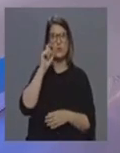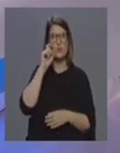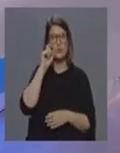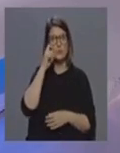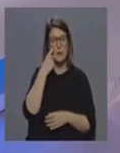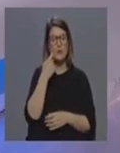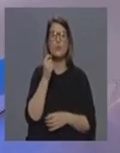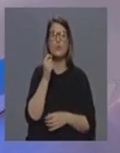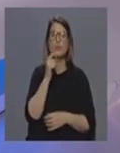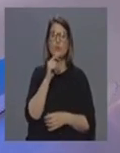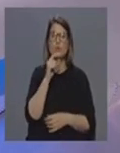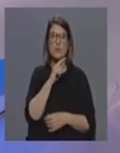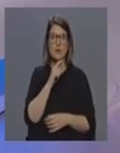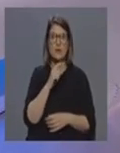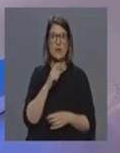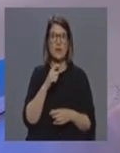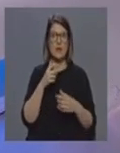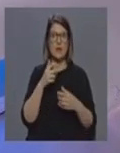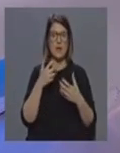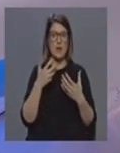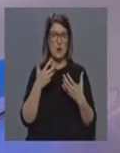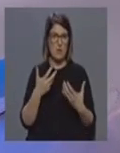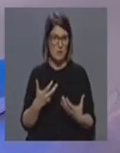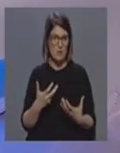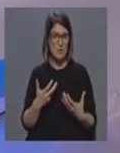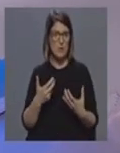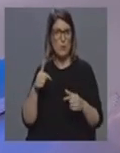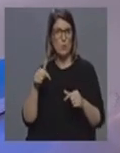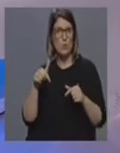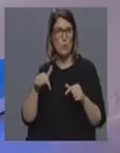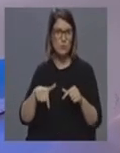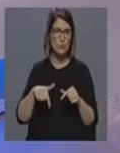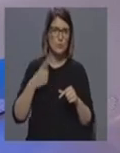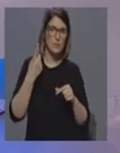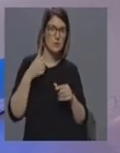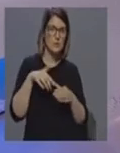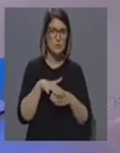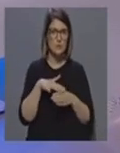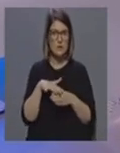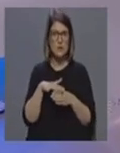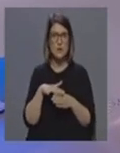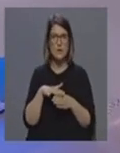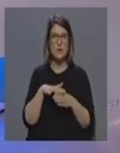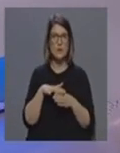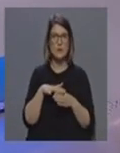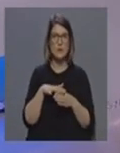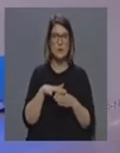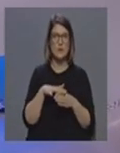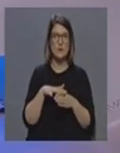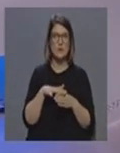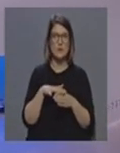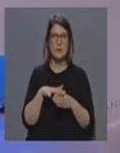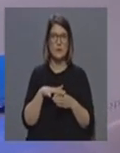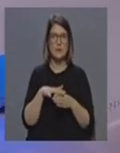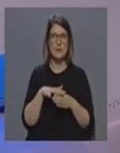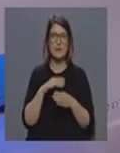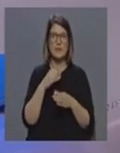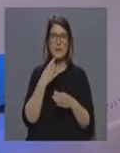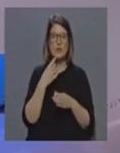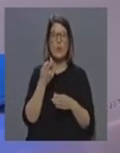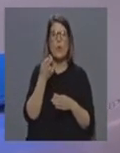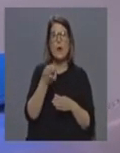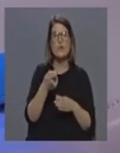surgir, hoje houve um caso que foi considerado quase